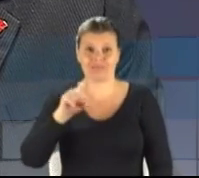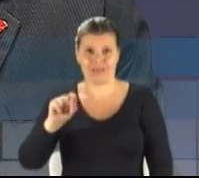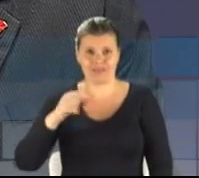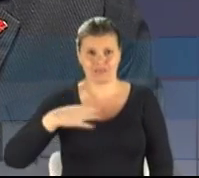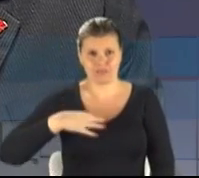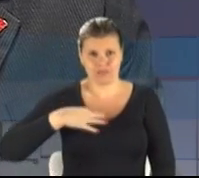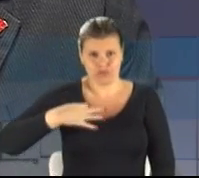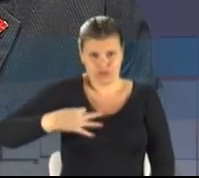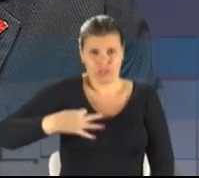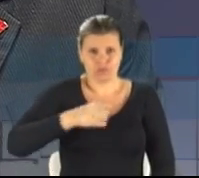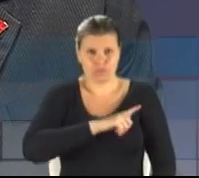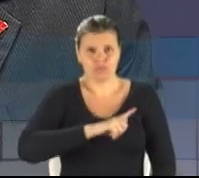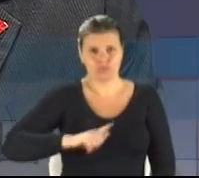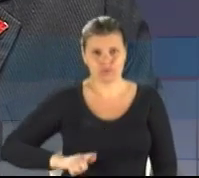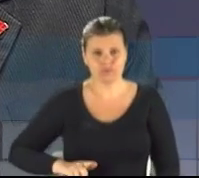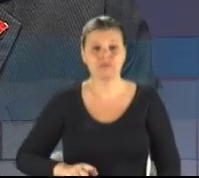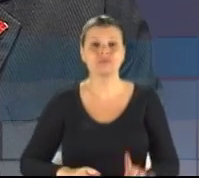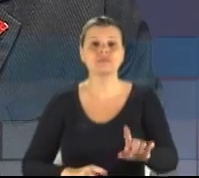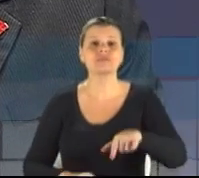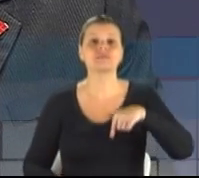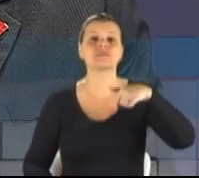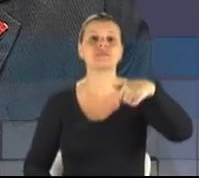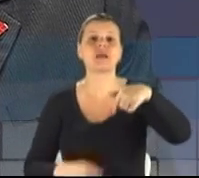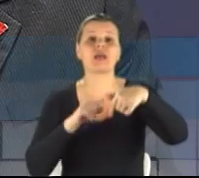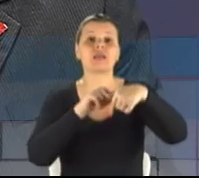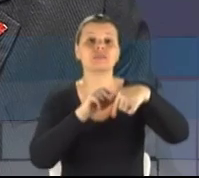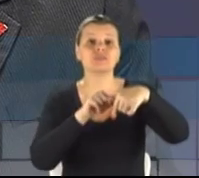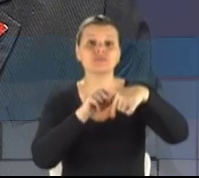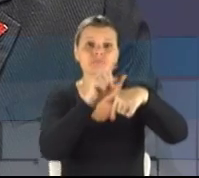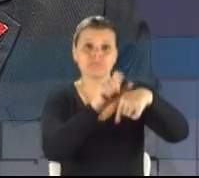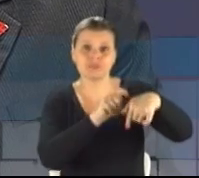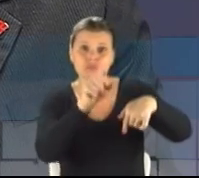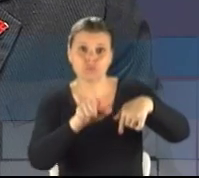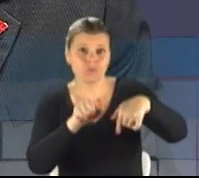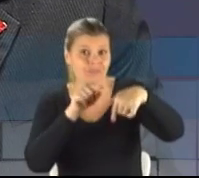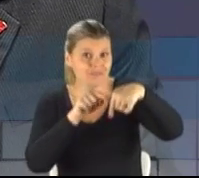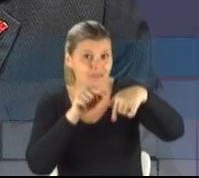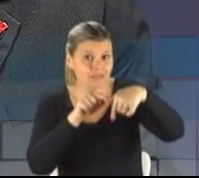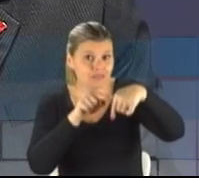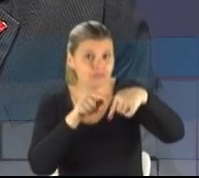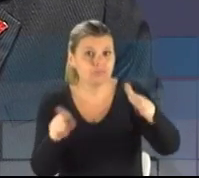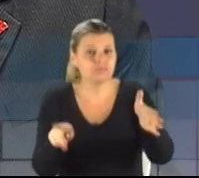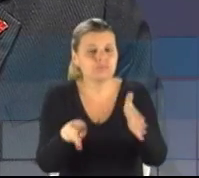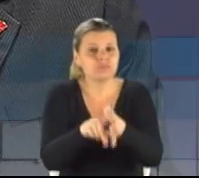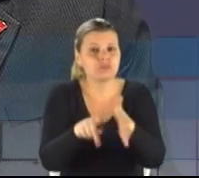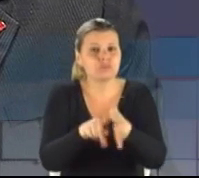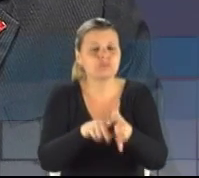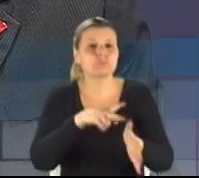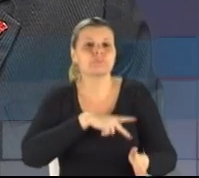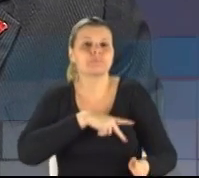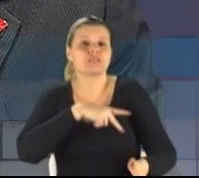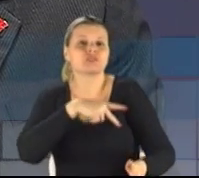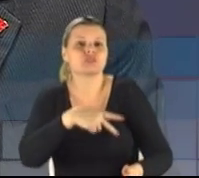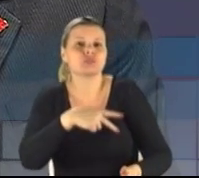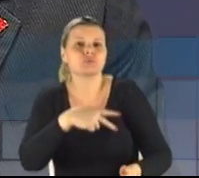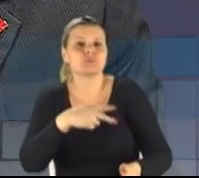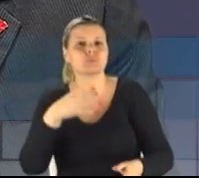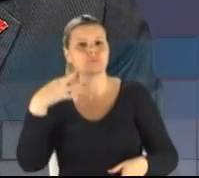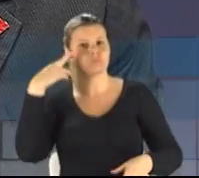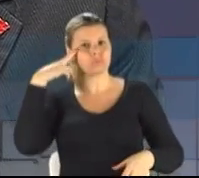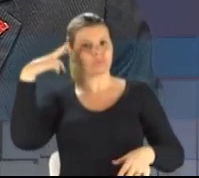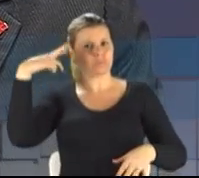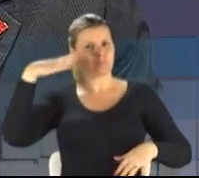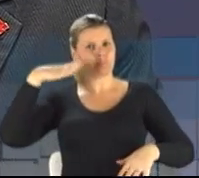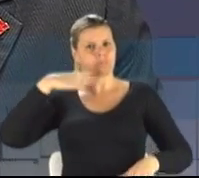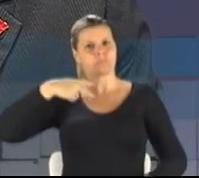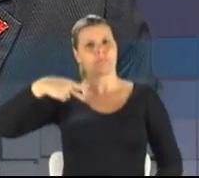a governador, sete deles, sete, observem bem, são partido de patrões. Não só